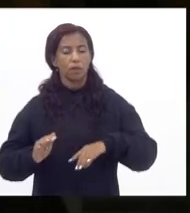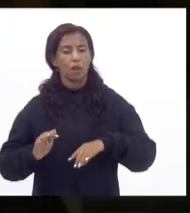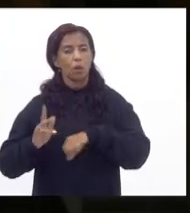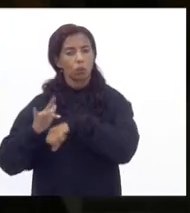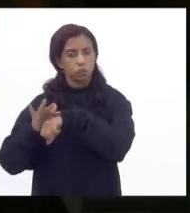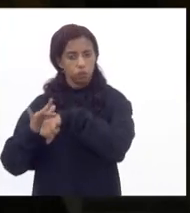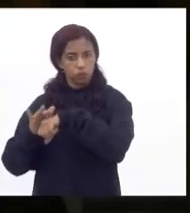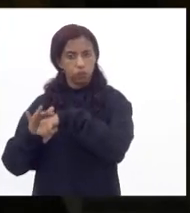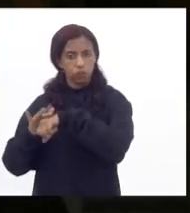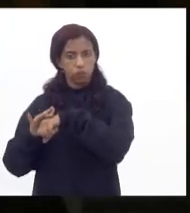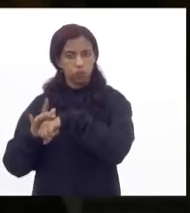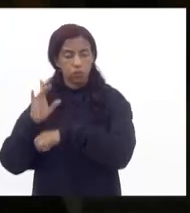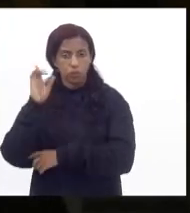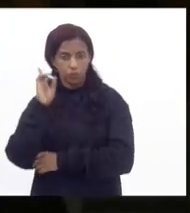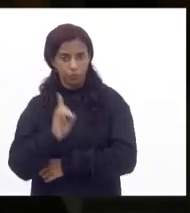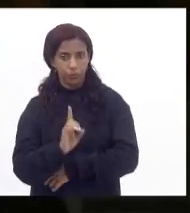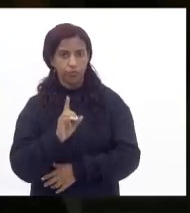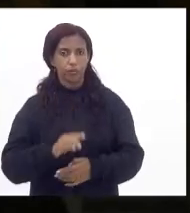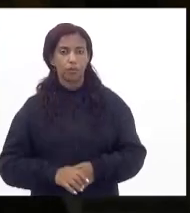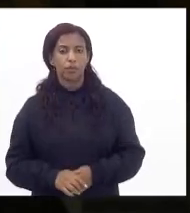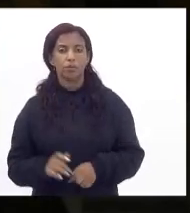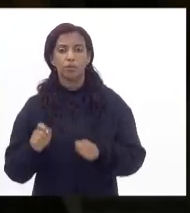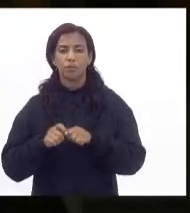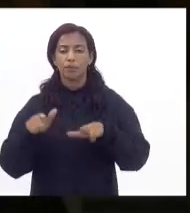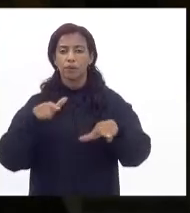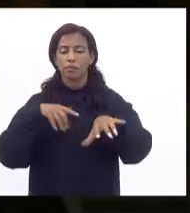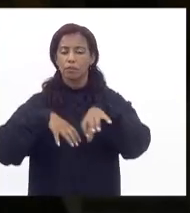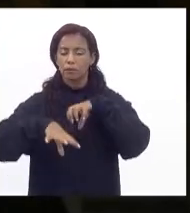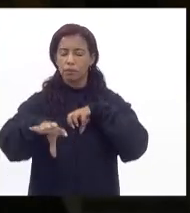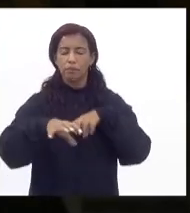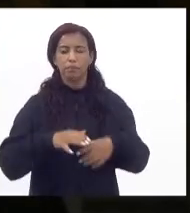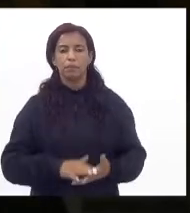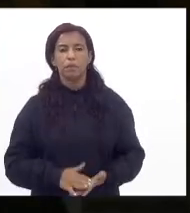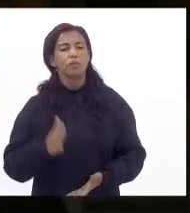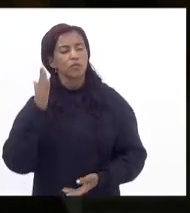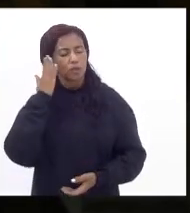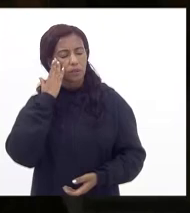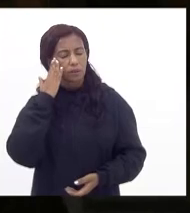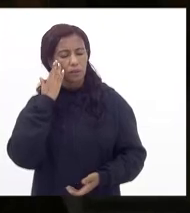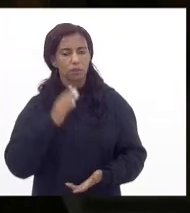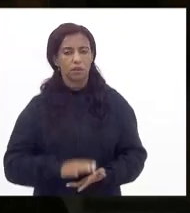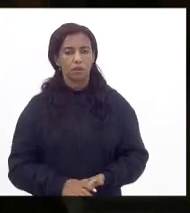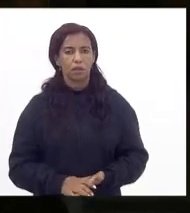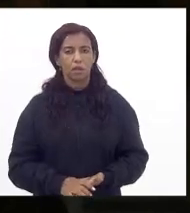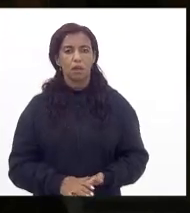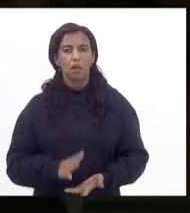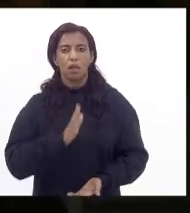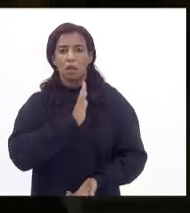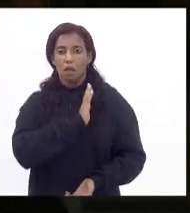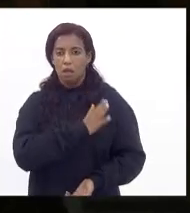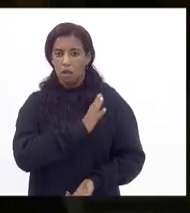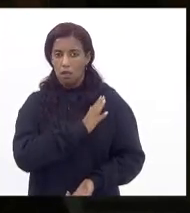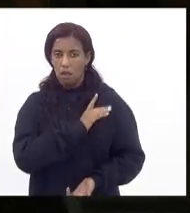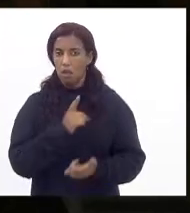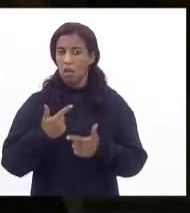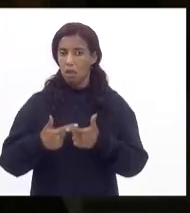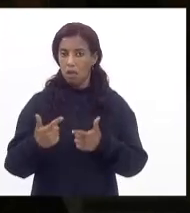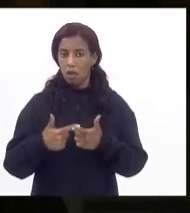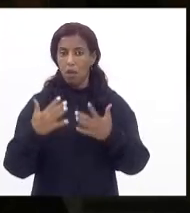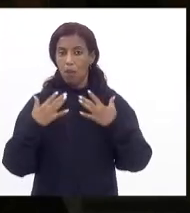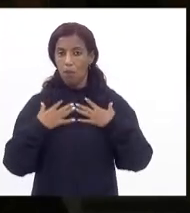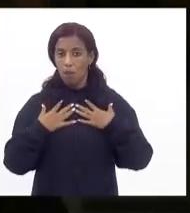o direito de fazer o trabalho remoto a gente já sabe que cardiopatias graves problemas